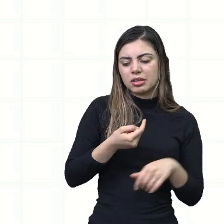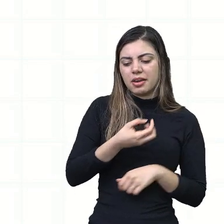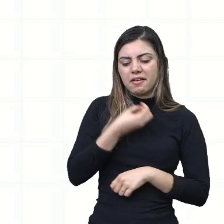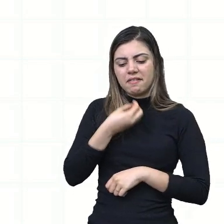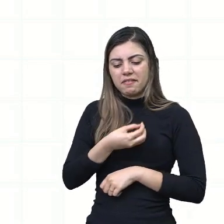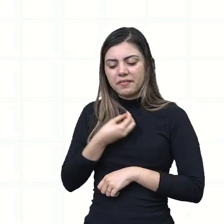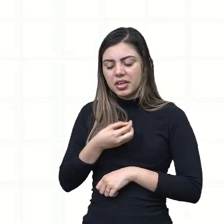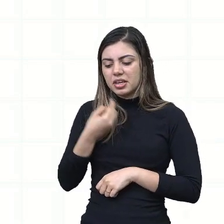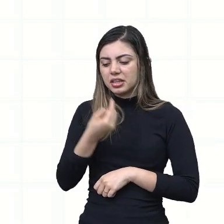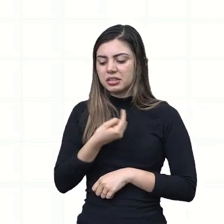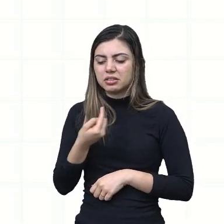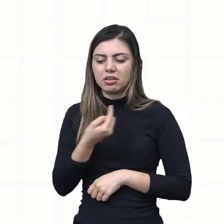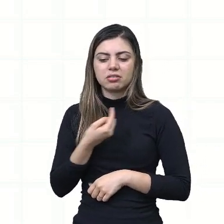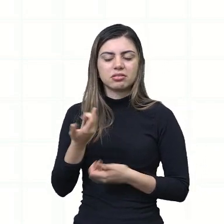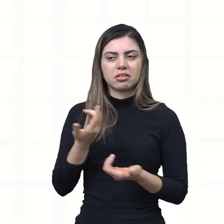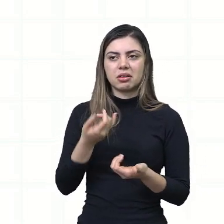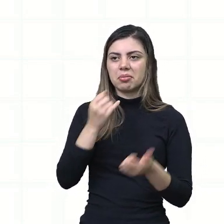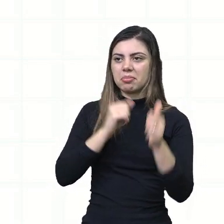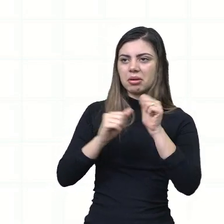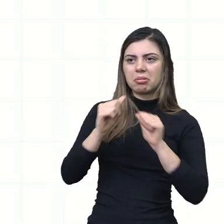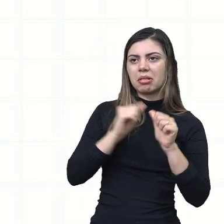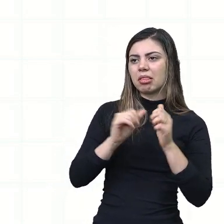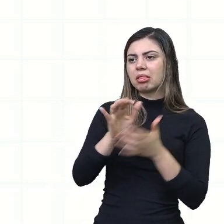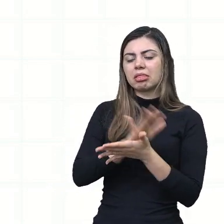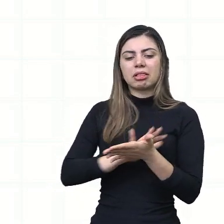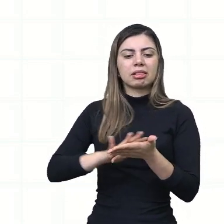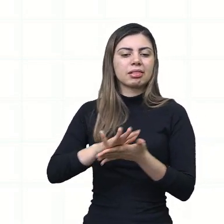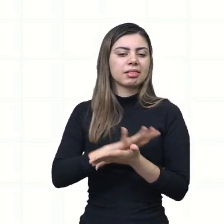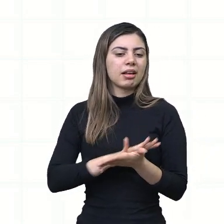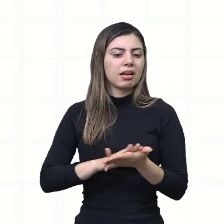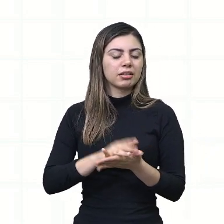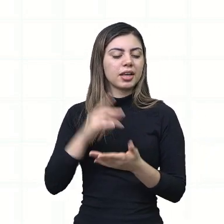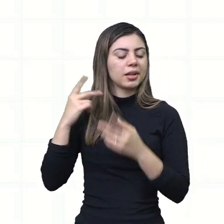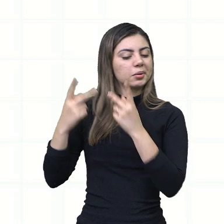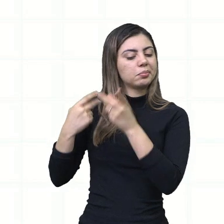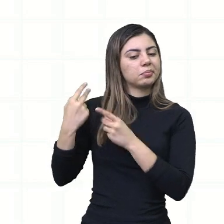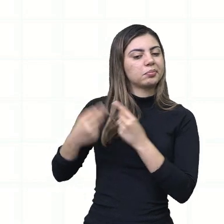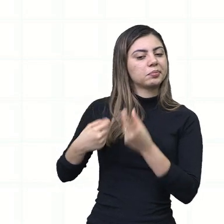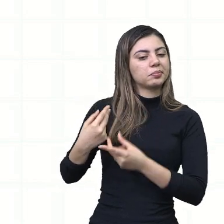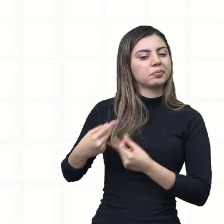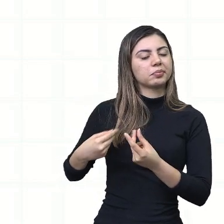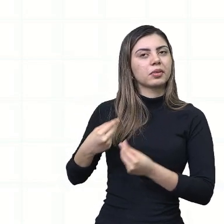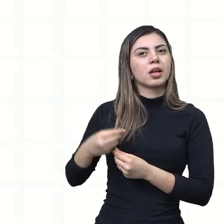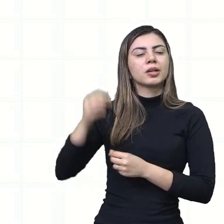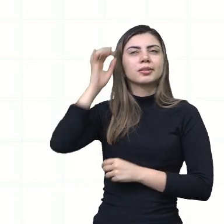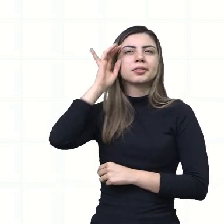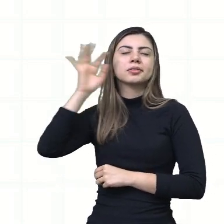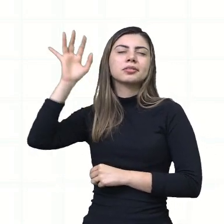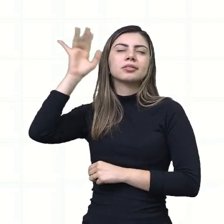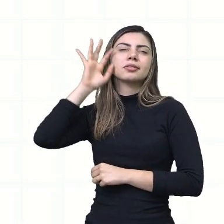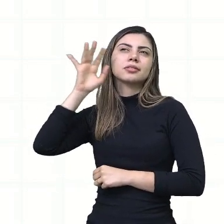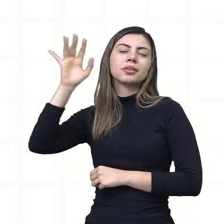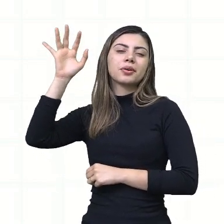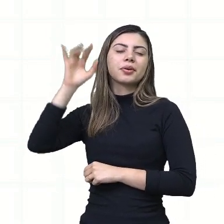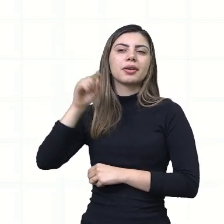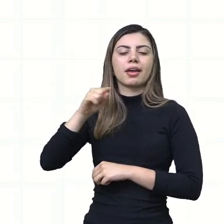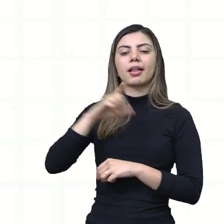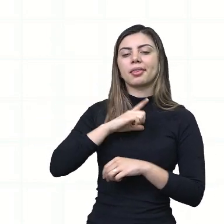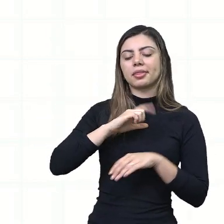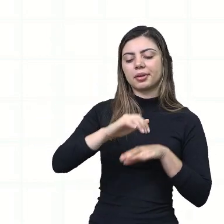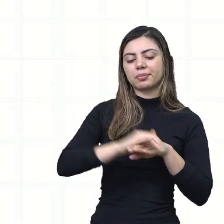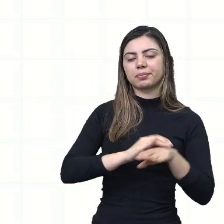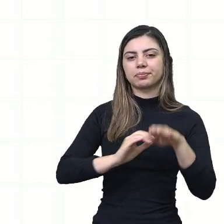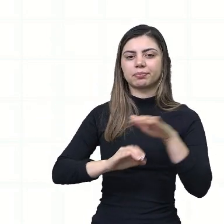de vícios ou de perigos. Sem nada saber de nada. Com a sua trança comprida, seus sonhos de menina e seus sapatos